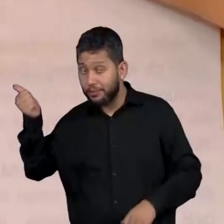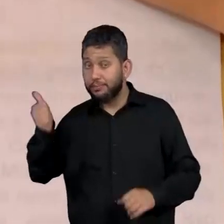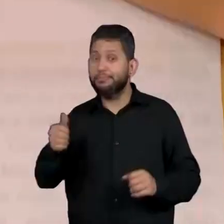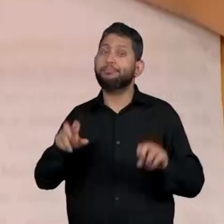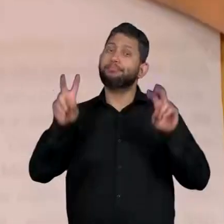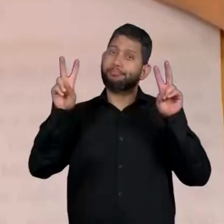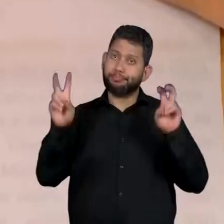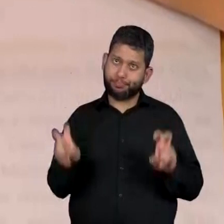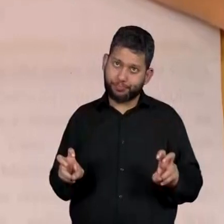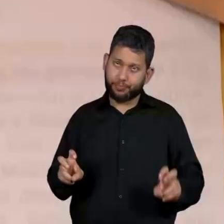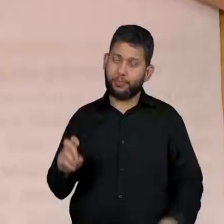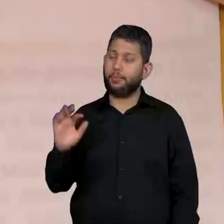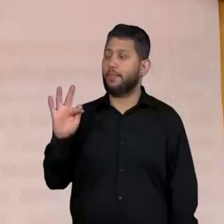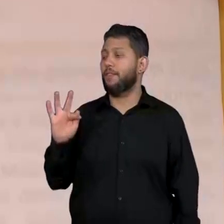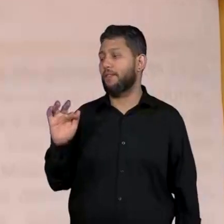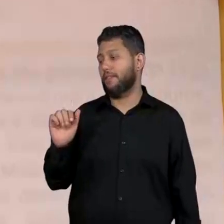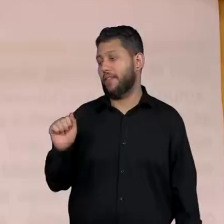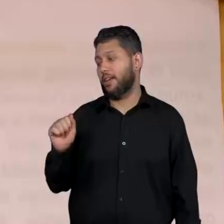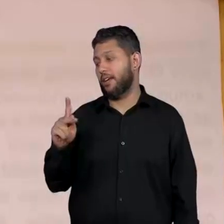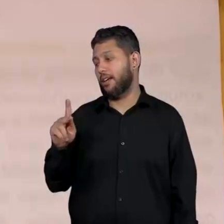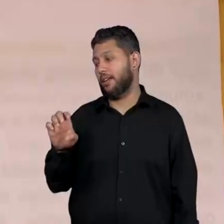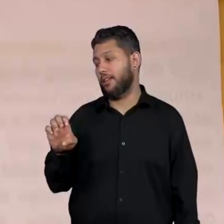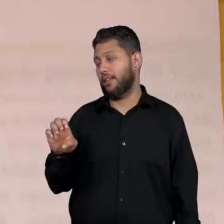aqui é fake.